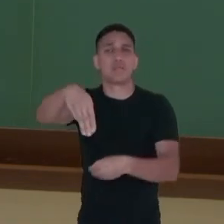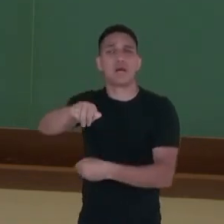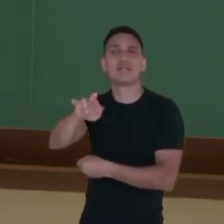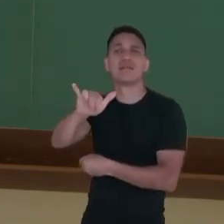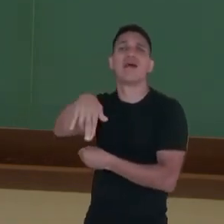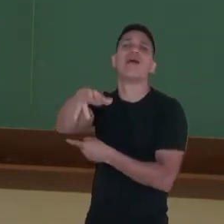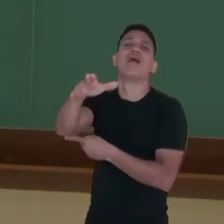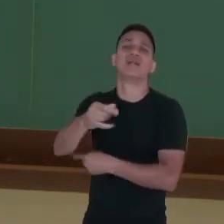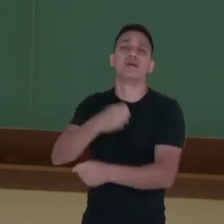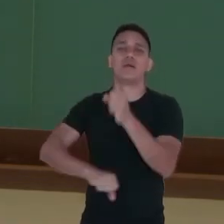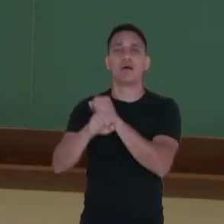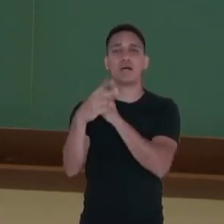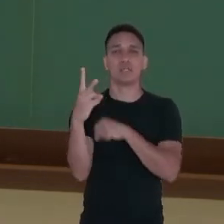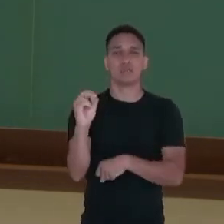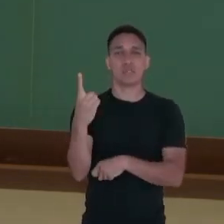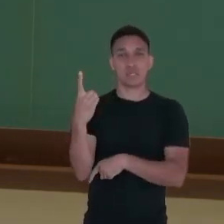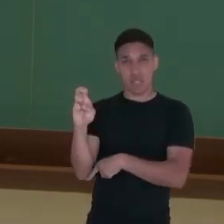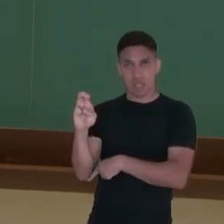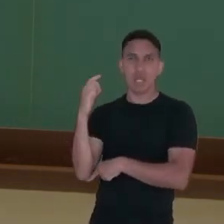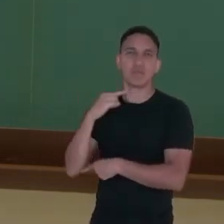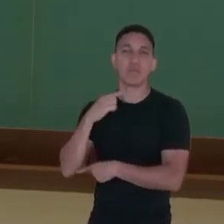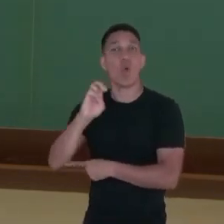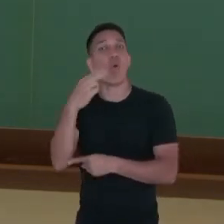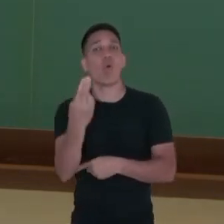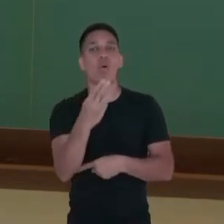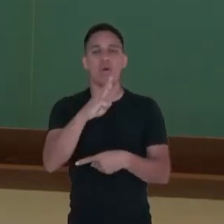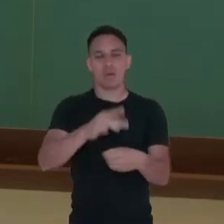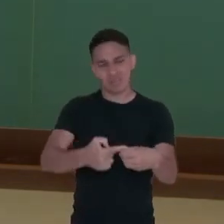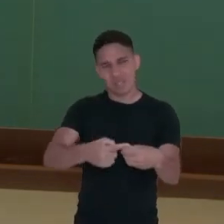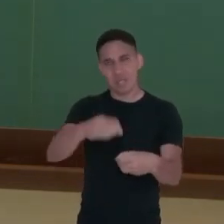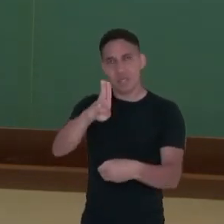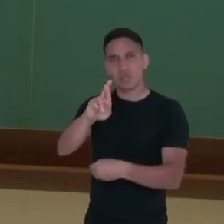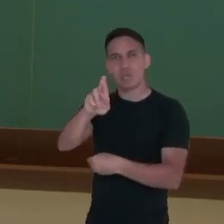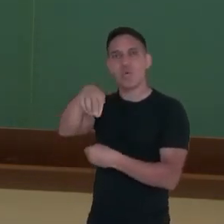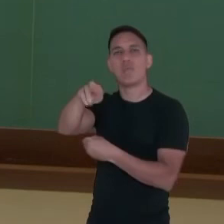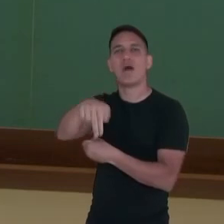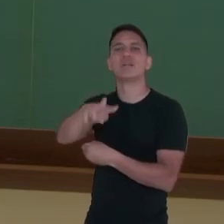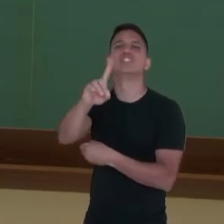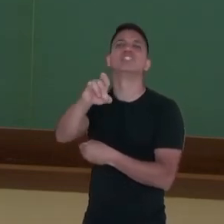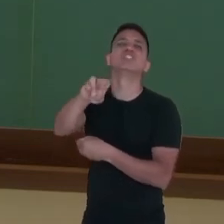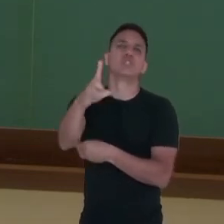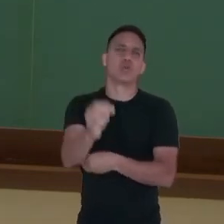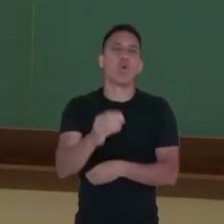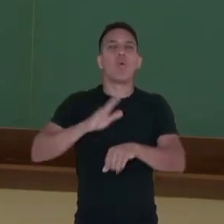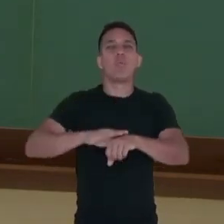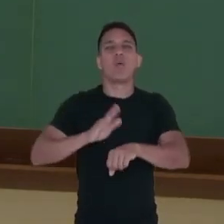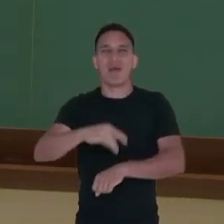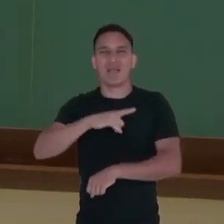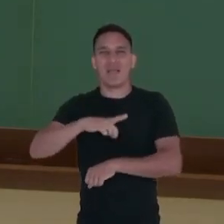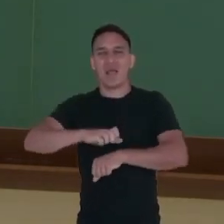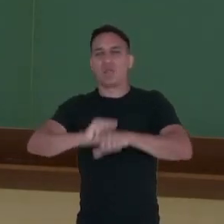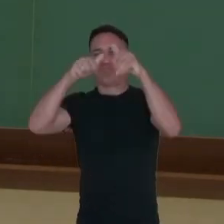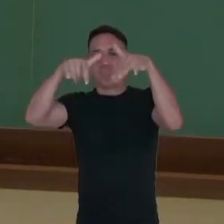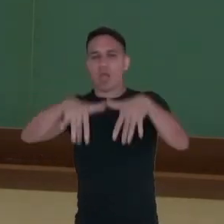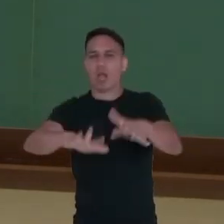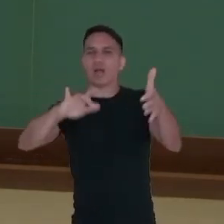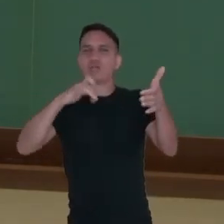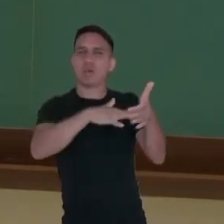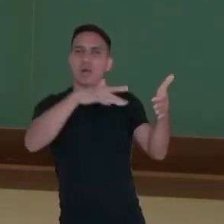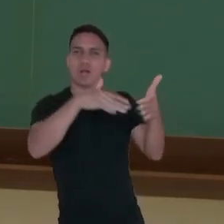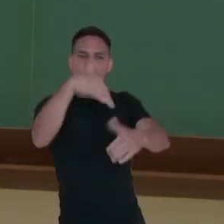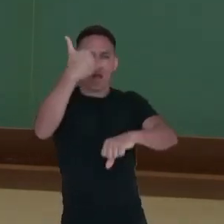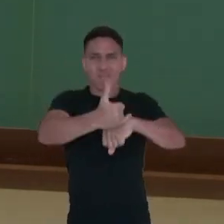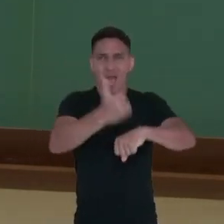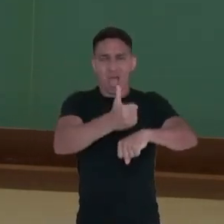em Mariana, em 2015, em Minas Gerais, ou em Brumadinho, em 2019, quando rejeitos de barragens, de mineração de ferro